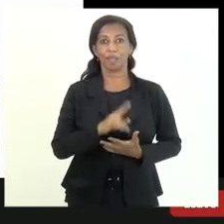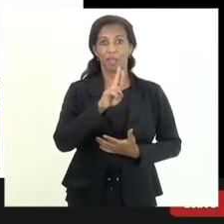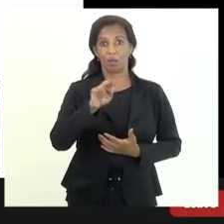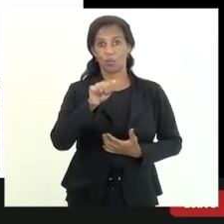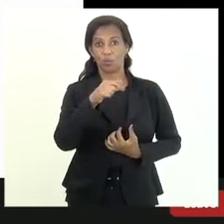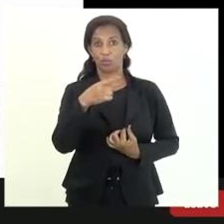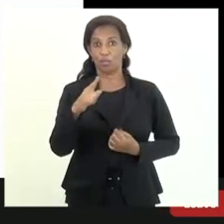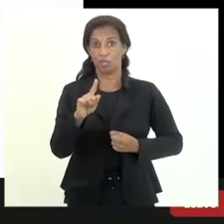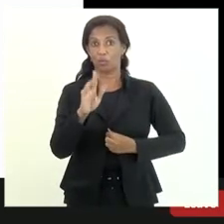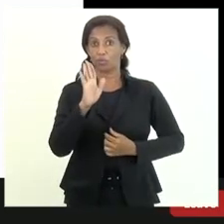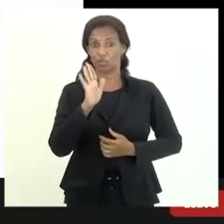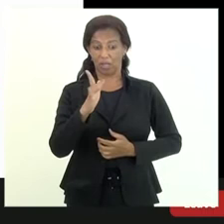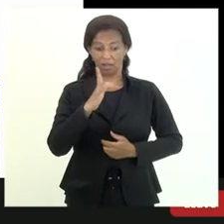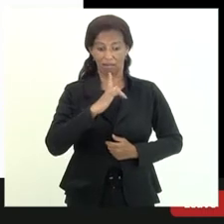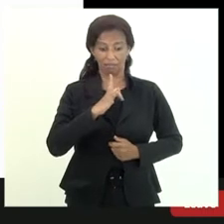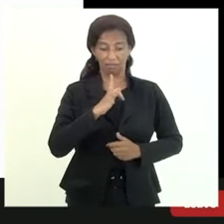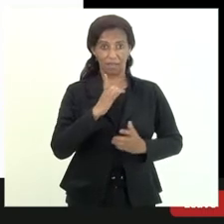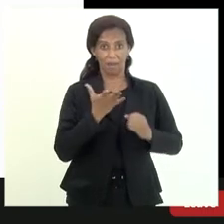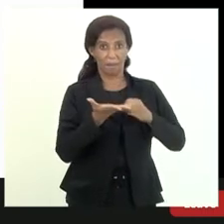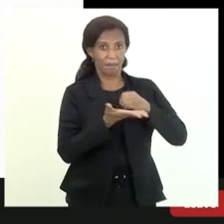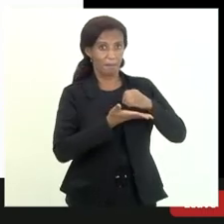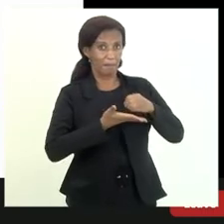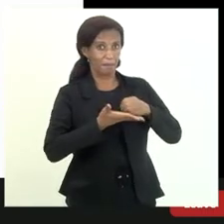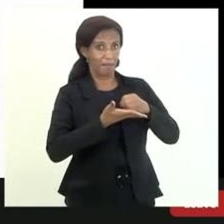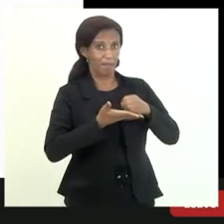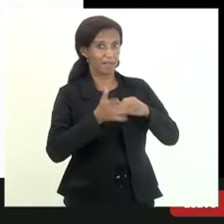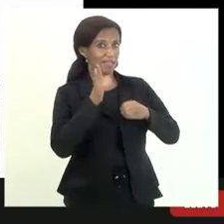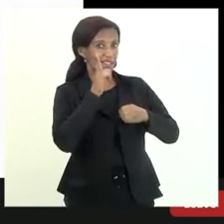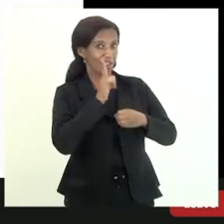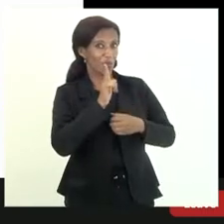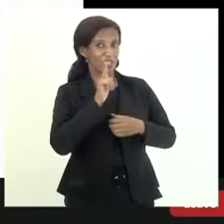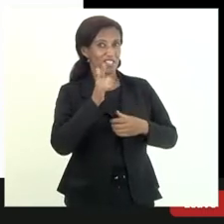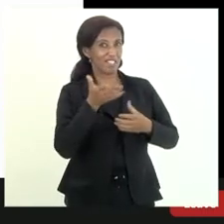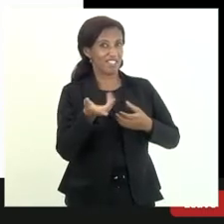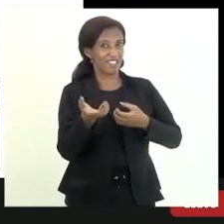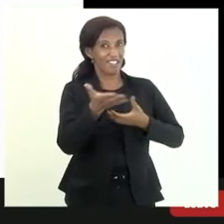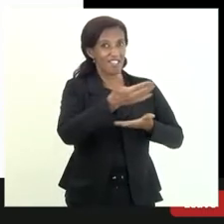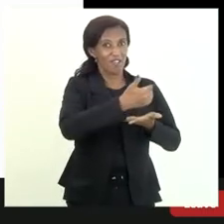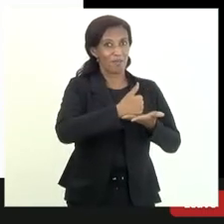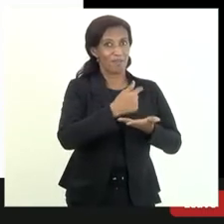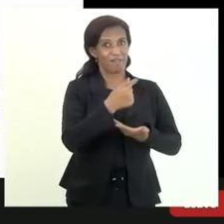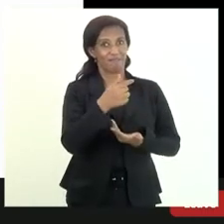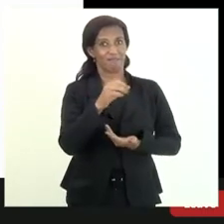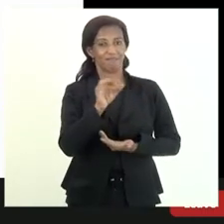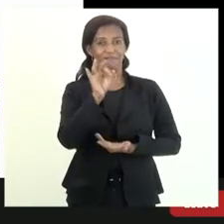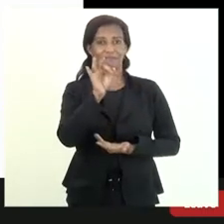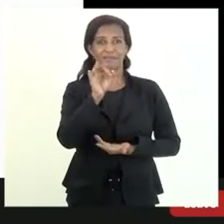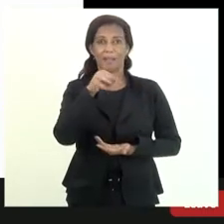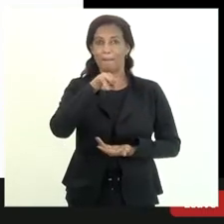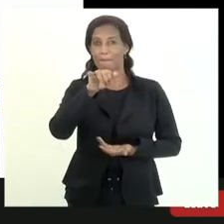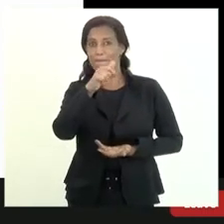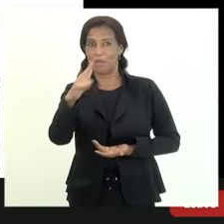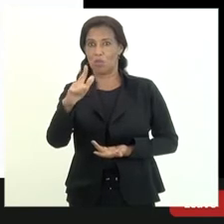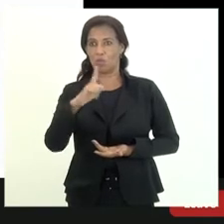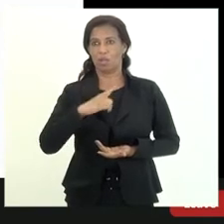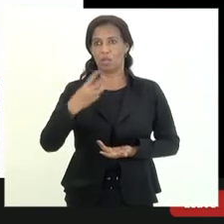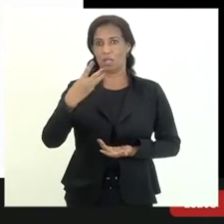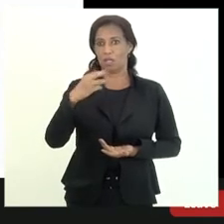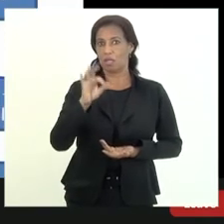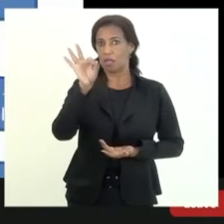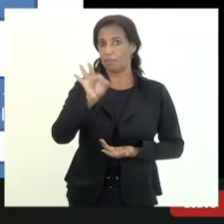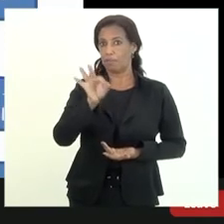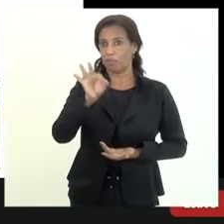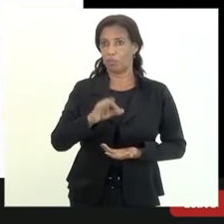já está tomando né por base que ela vai receber 70 mil a expectativa dela é de 70 mil ela já tira 30% né